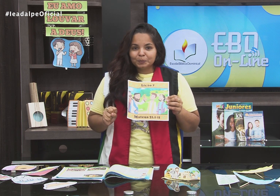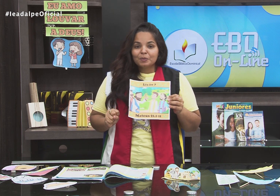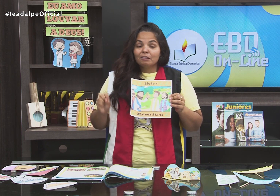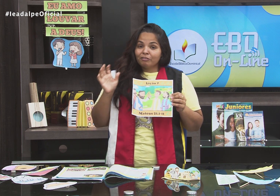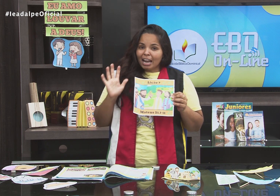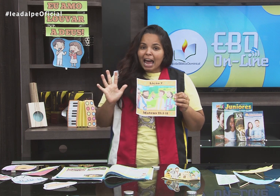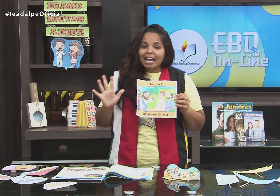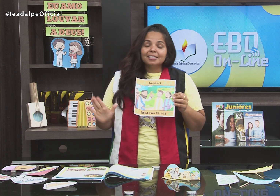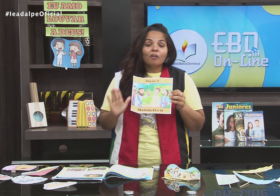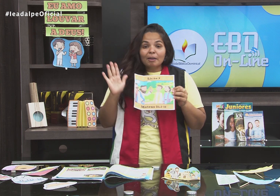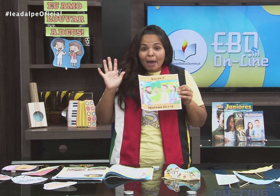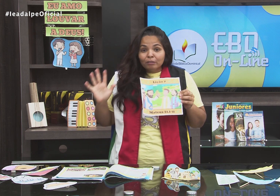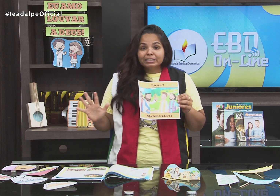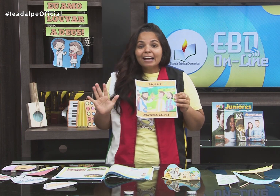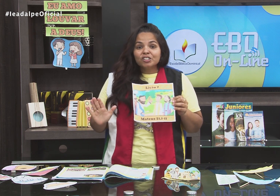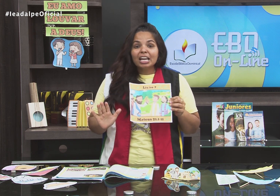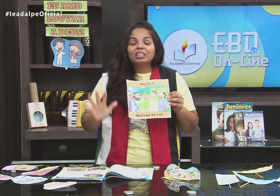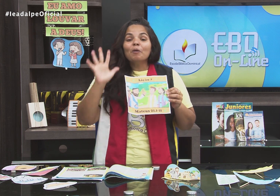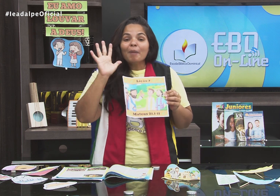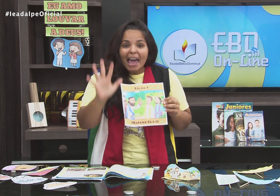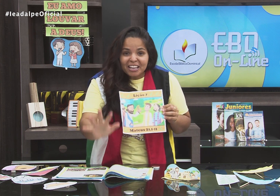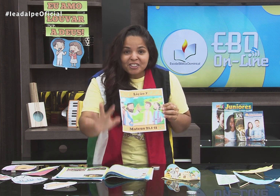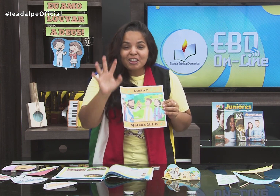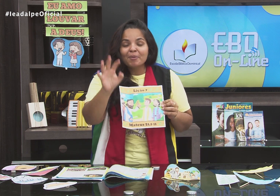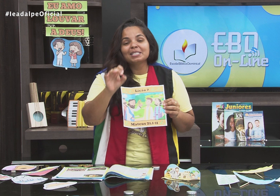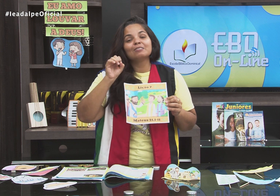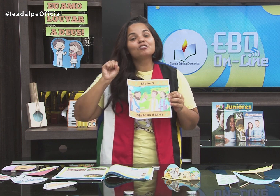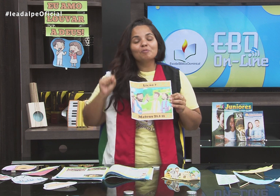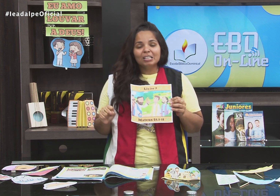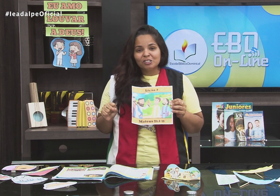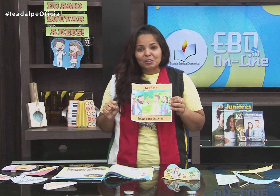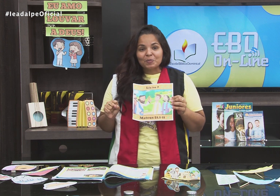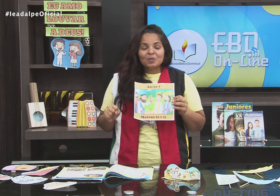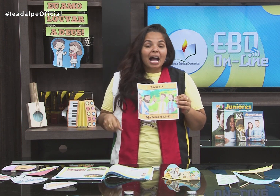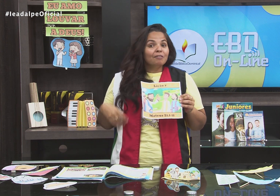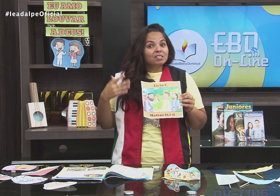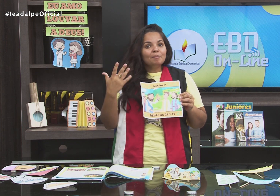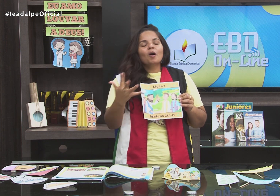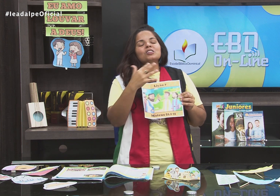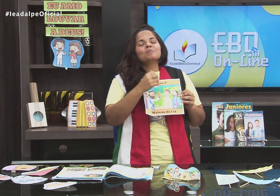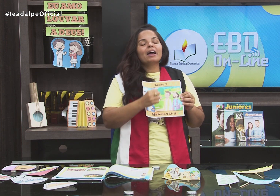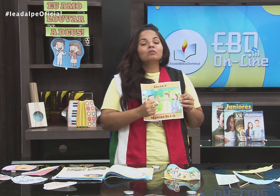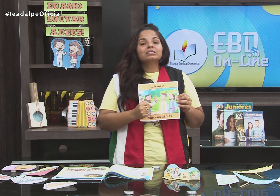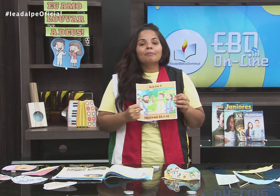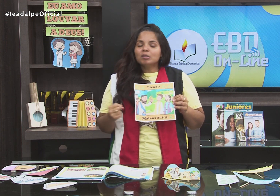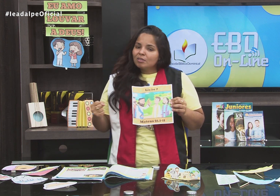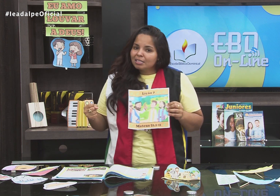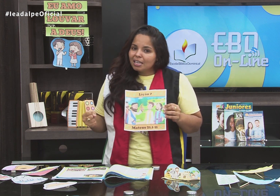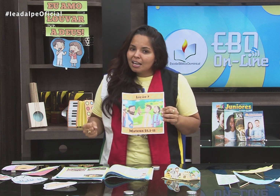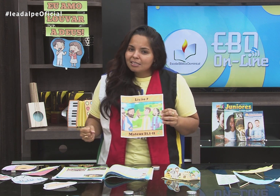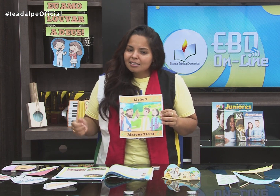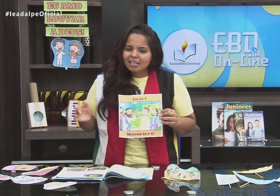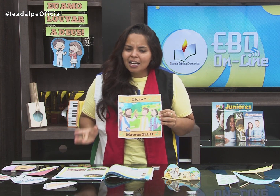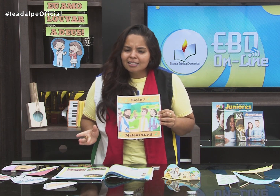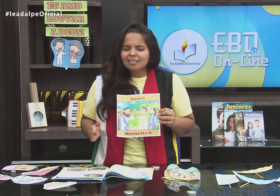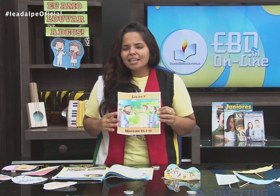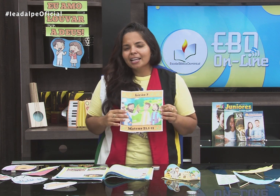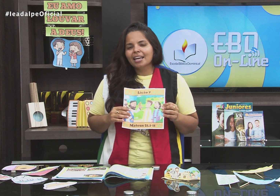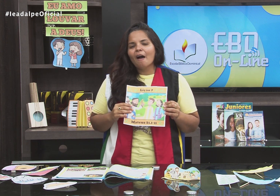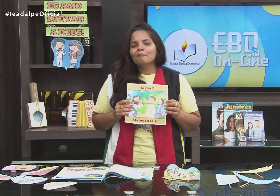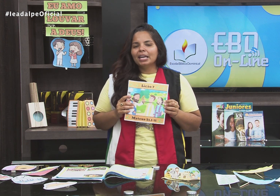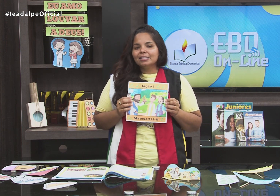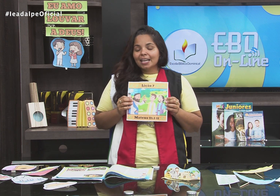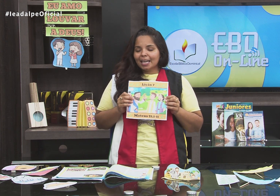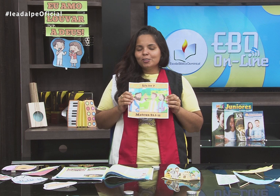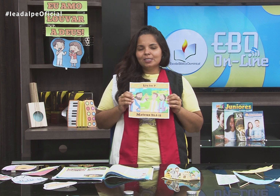feito. Vá lá. E se alguém perguntar, diga que o mestre está precisando do jumentinho. Aí, você pode perguntar para as suas crianças. Crianças,